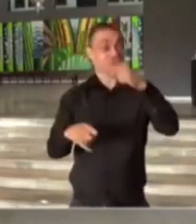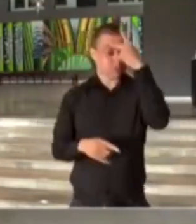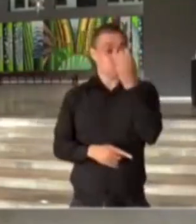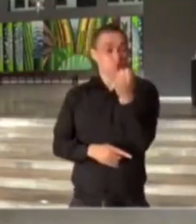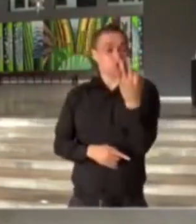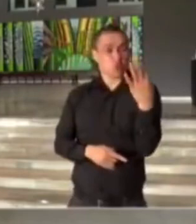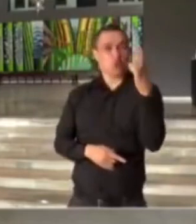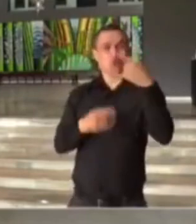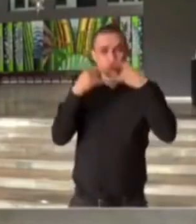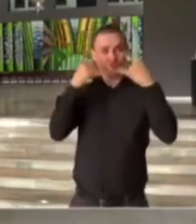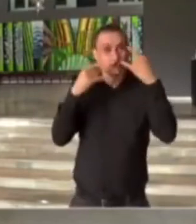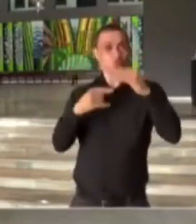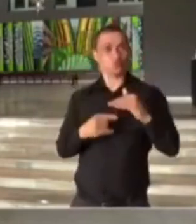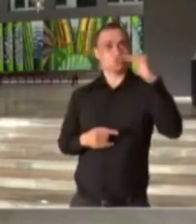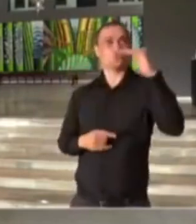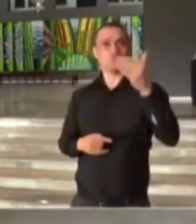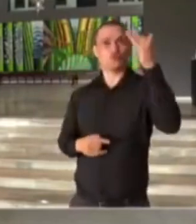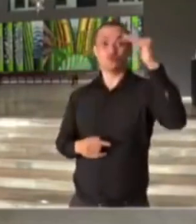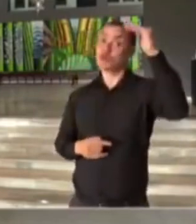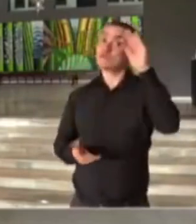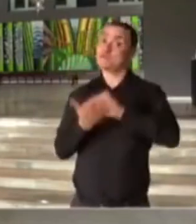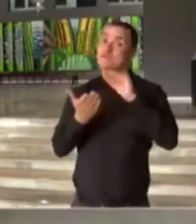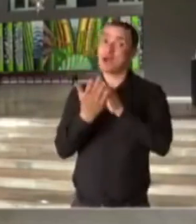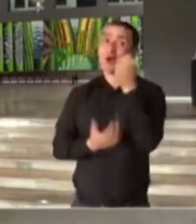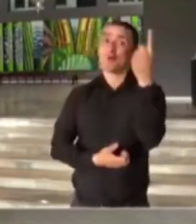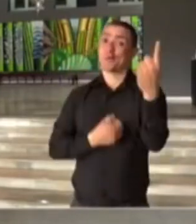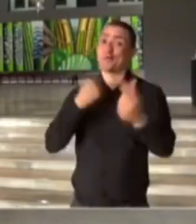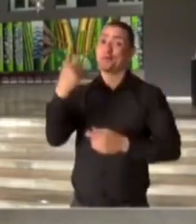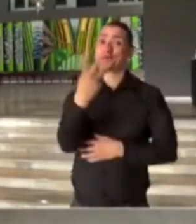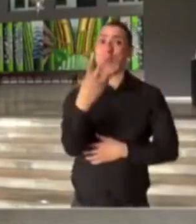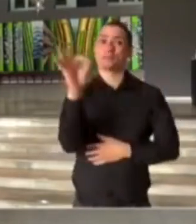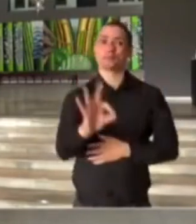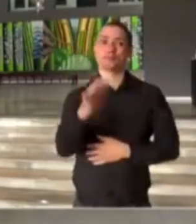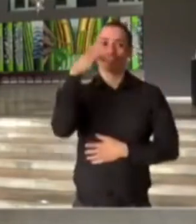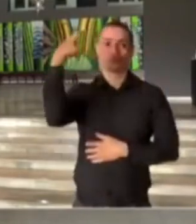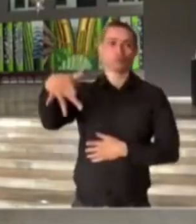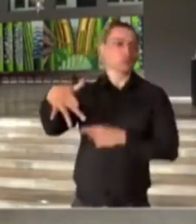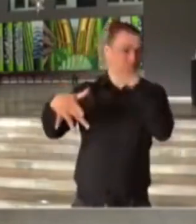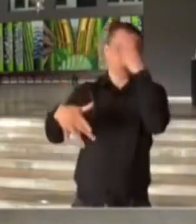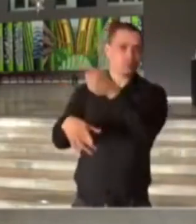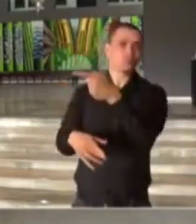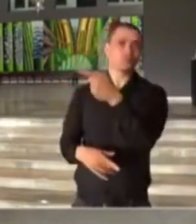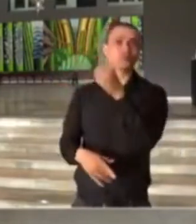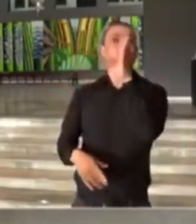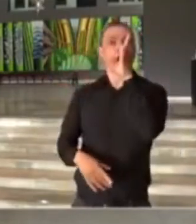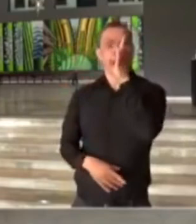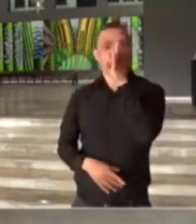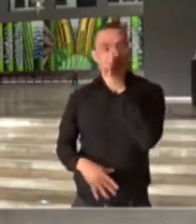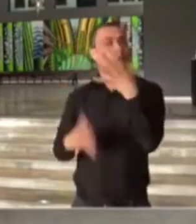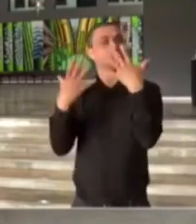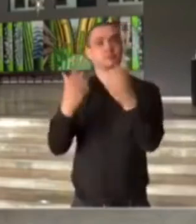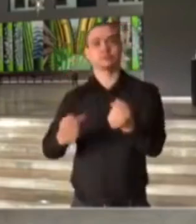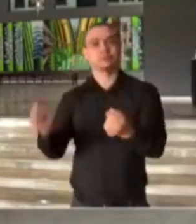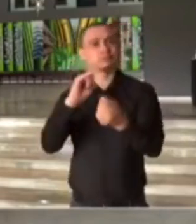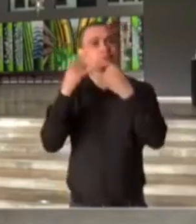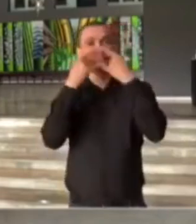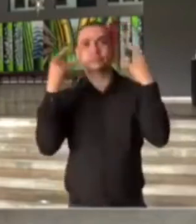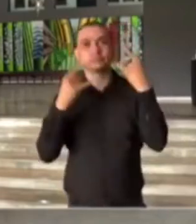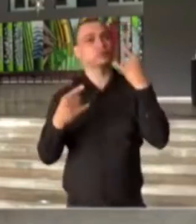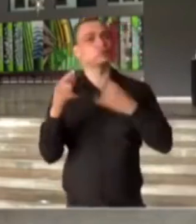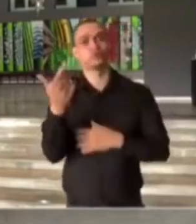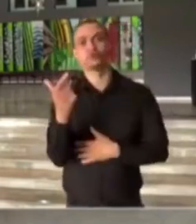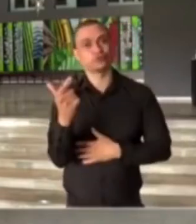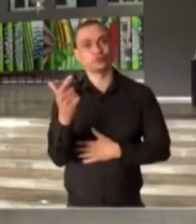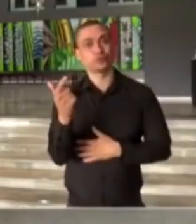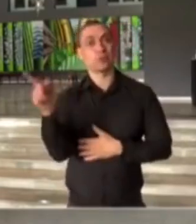pessoas que utilizam máscaras regularmente, mas ainda há 3% de pessoas que rechaçam ou deixam